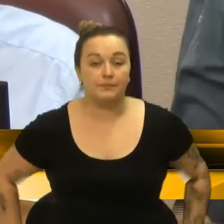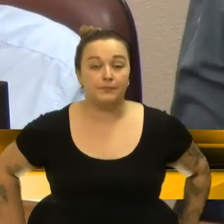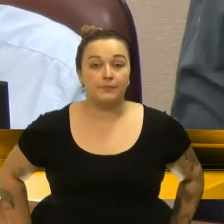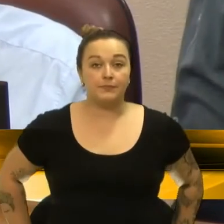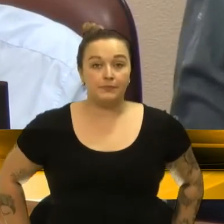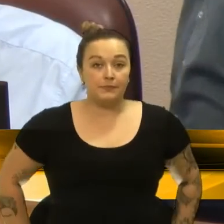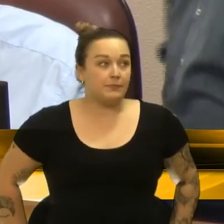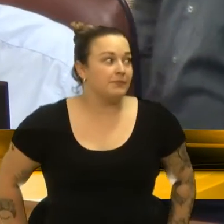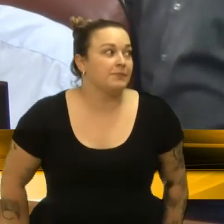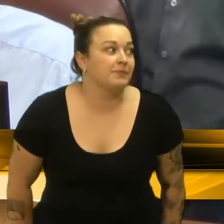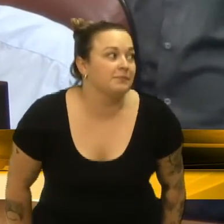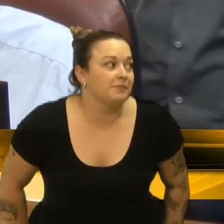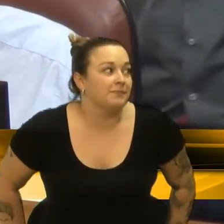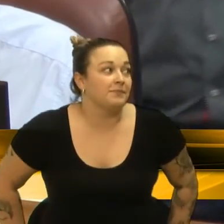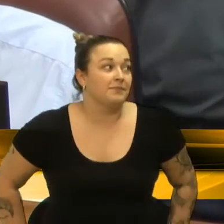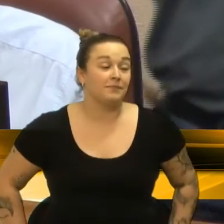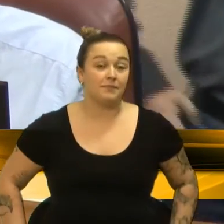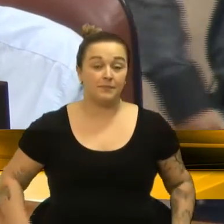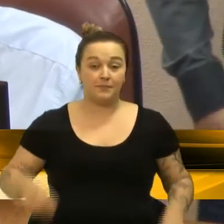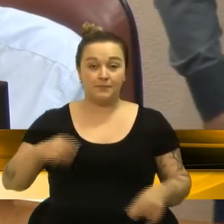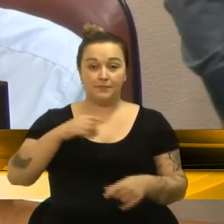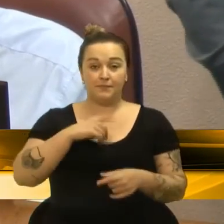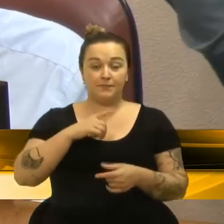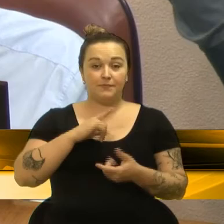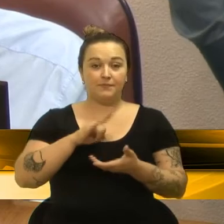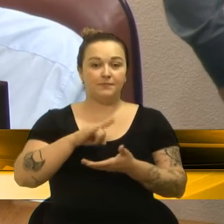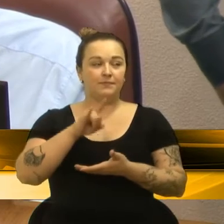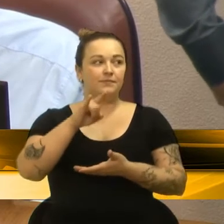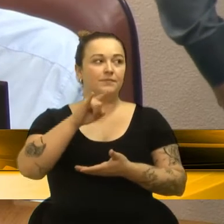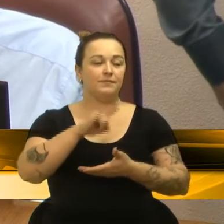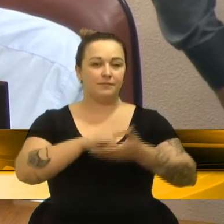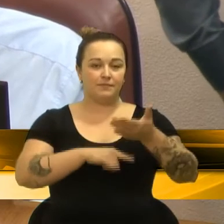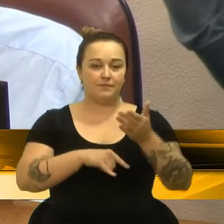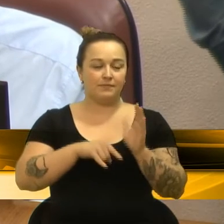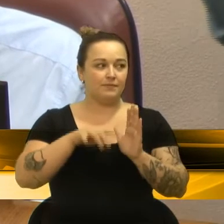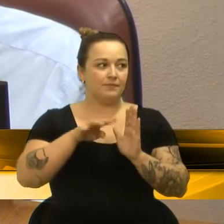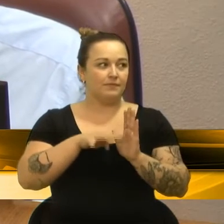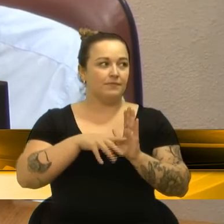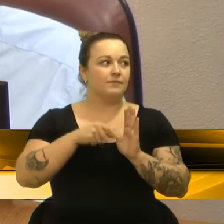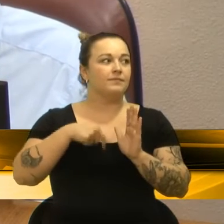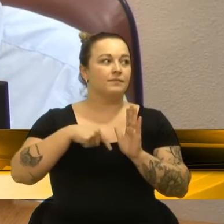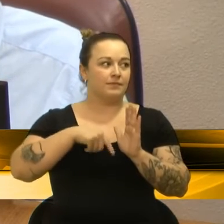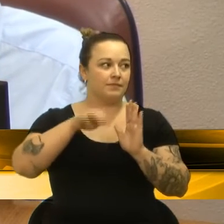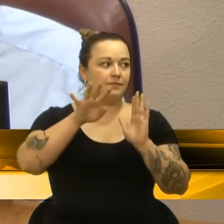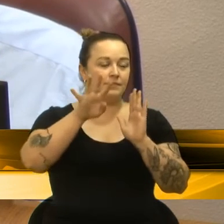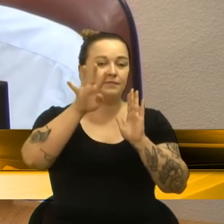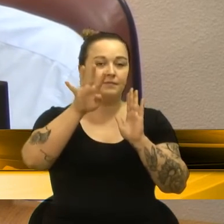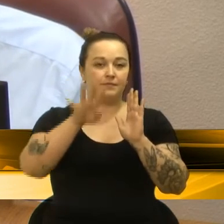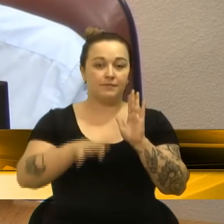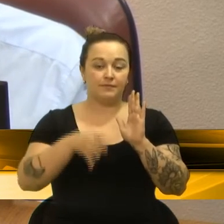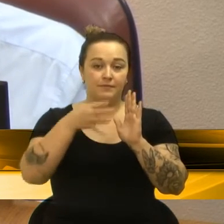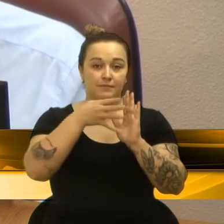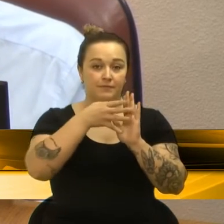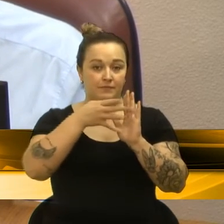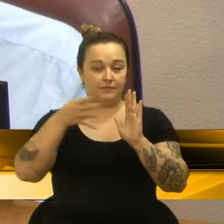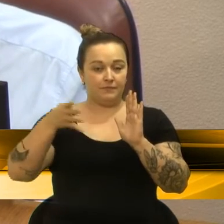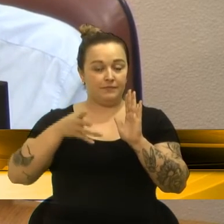Ambientação zero, ambientação temática da sala de pediatria 2.000, treinamento inicial dos profissionais zero,